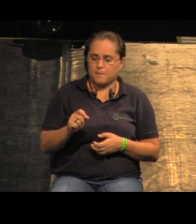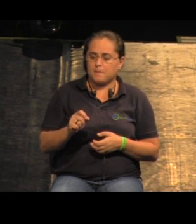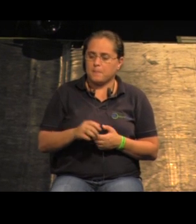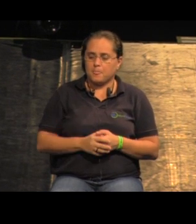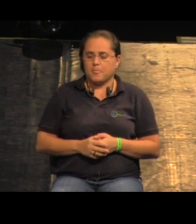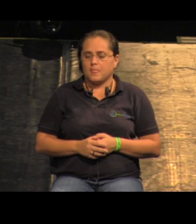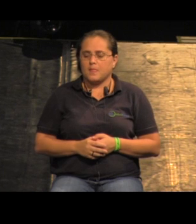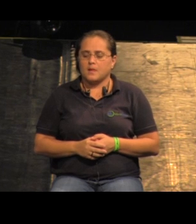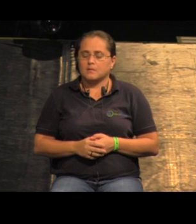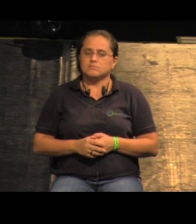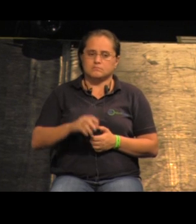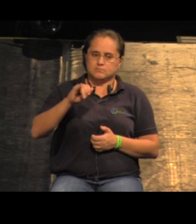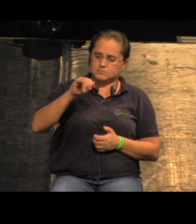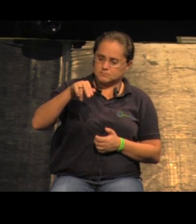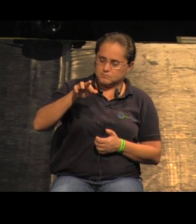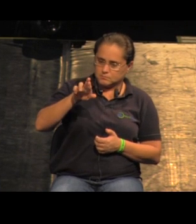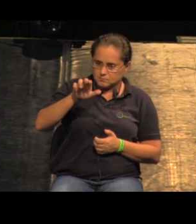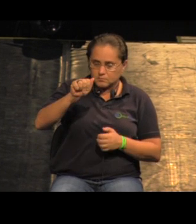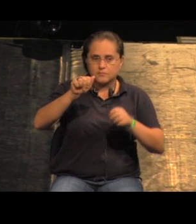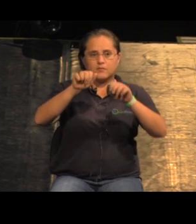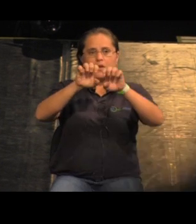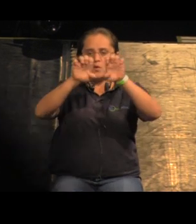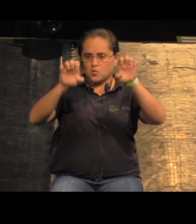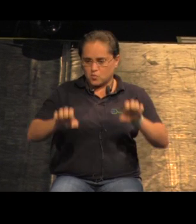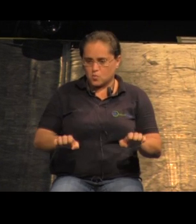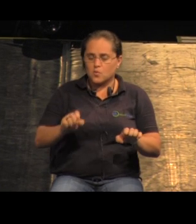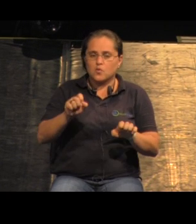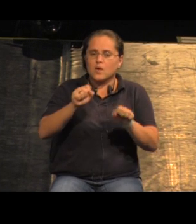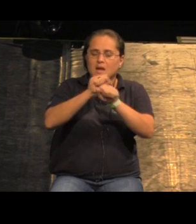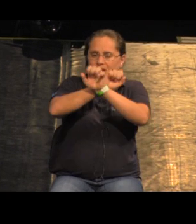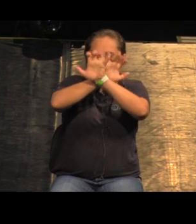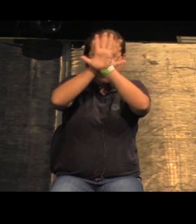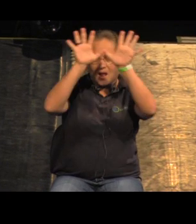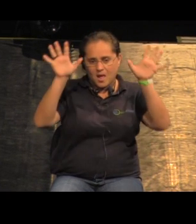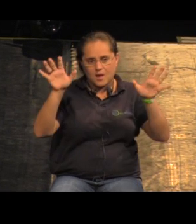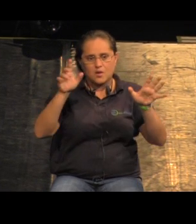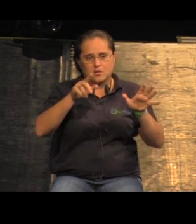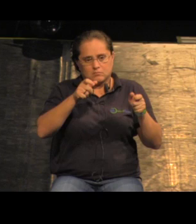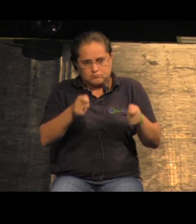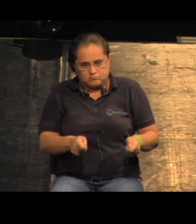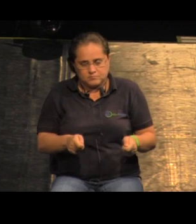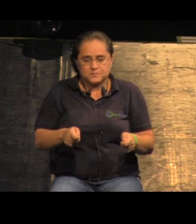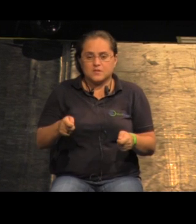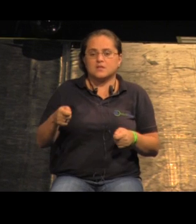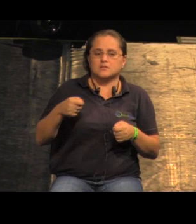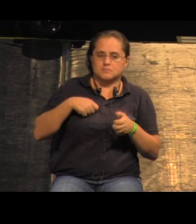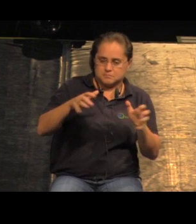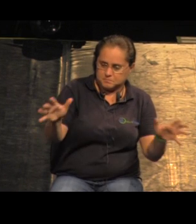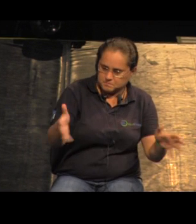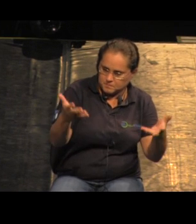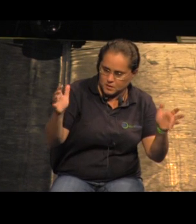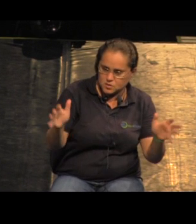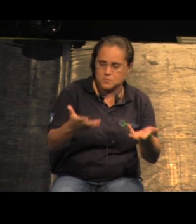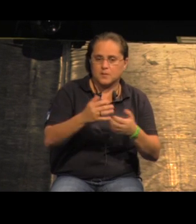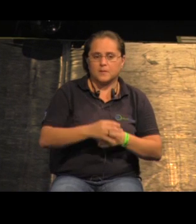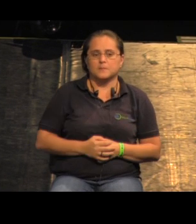Instalações de infraestrutura para todo esse meio urbano propõe claramente uma contenção física para o espraiamento, estimulando o